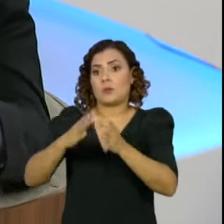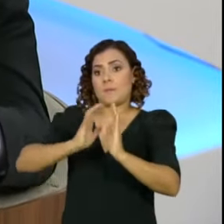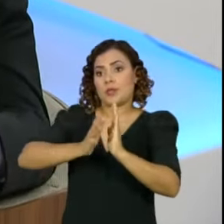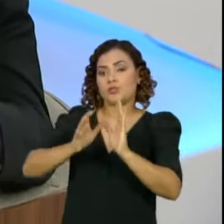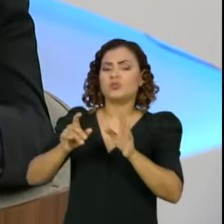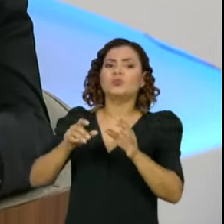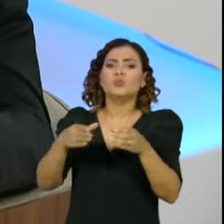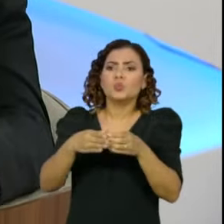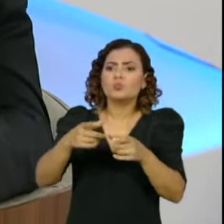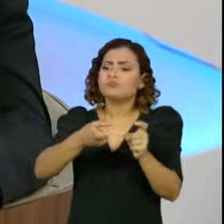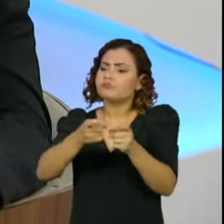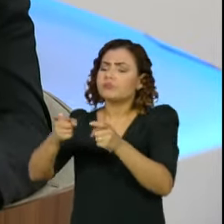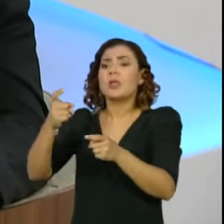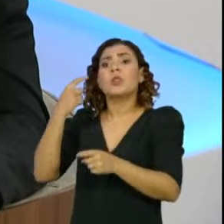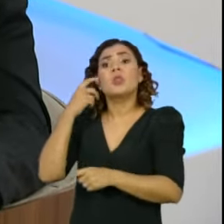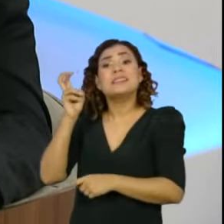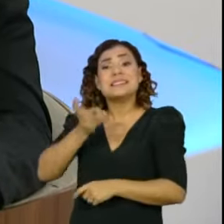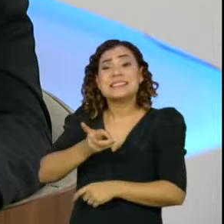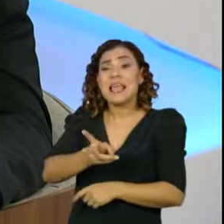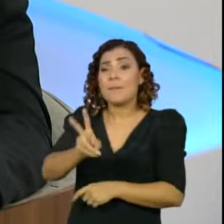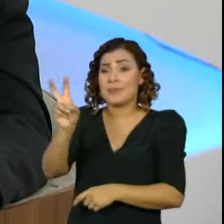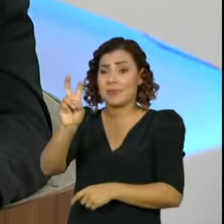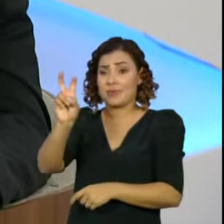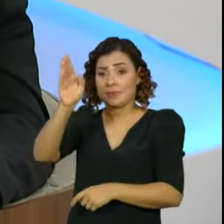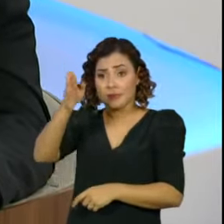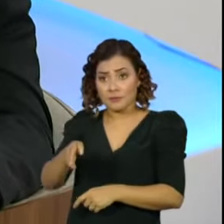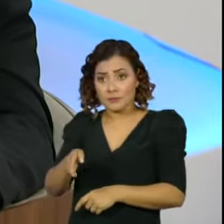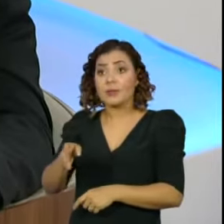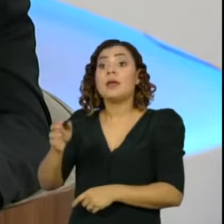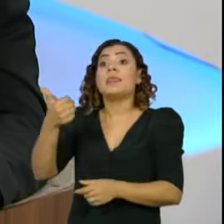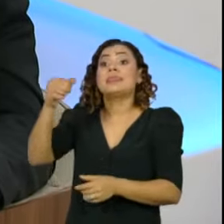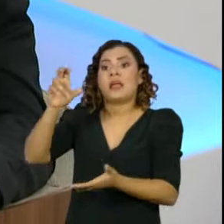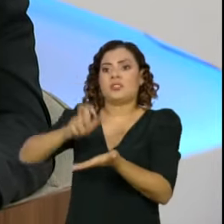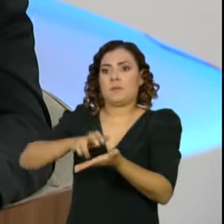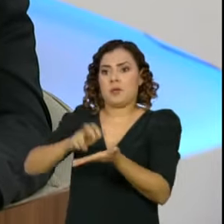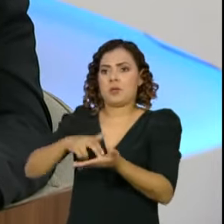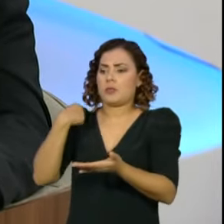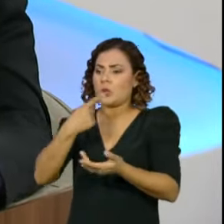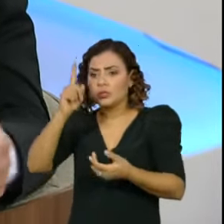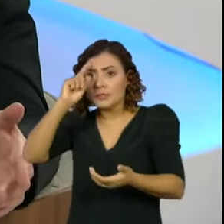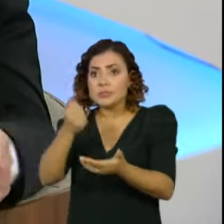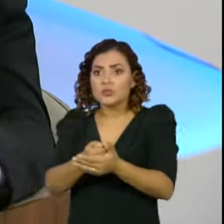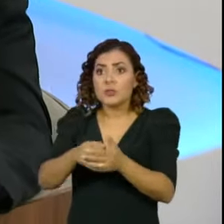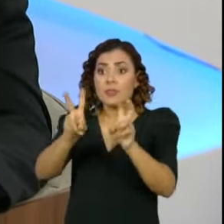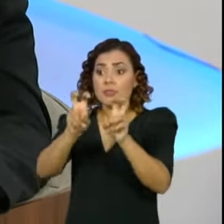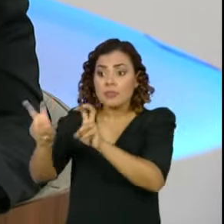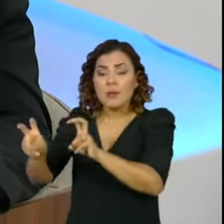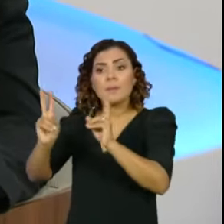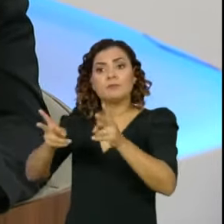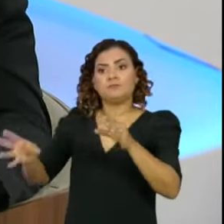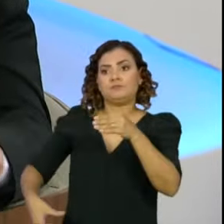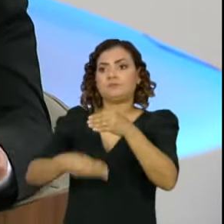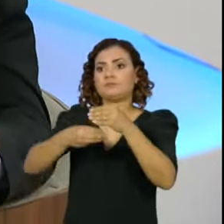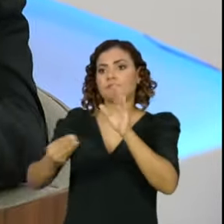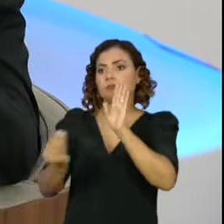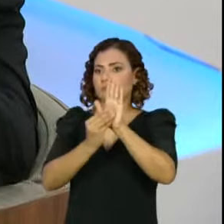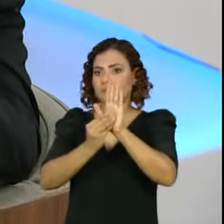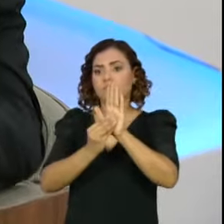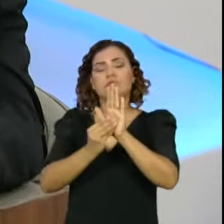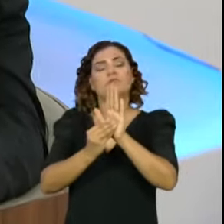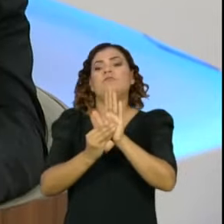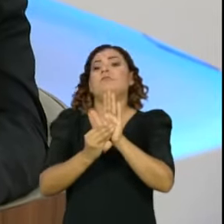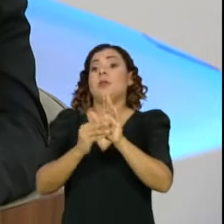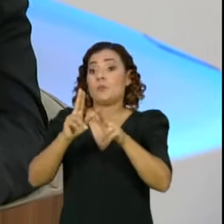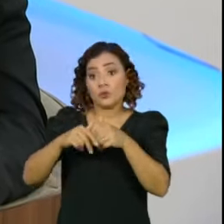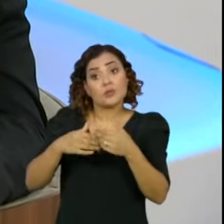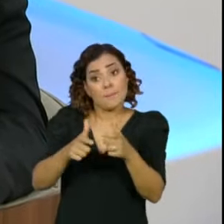partidários, numa reunião que nós fazemos todas as quintas-feiras, às 10h da manhã, nós possamos estabelecer que esse item seja um item incluído na pauta, sem problema algum, e